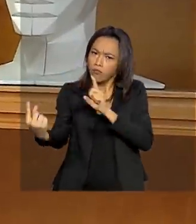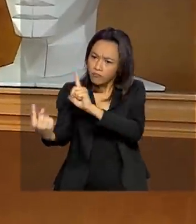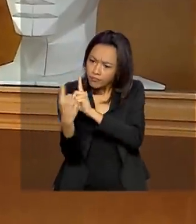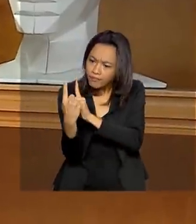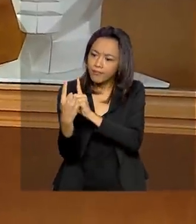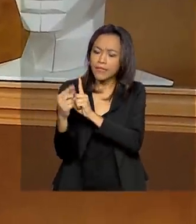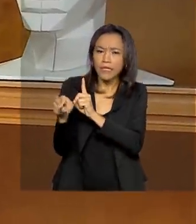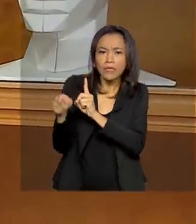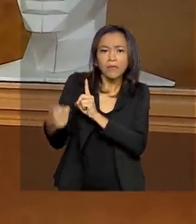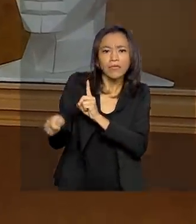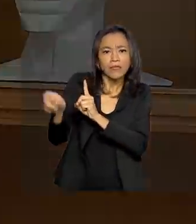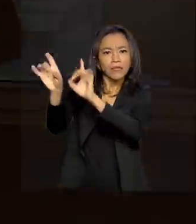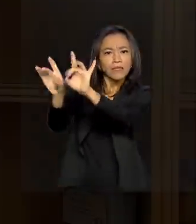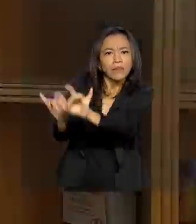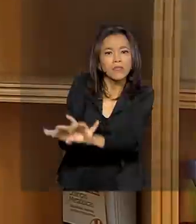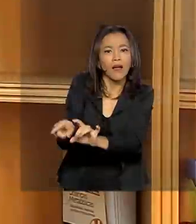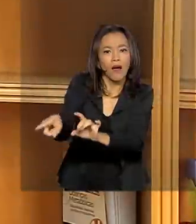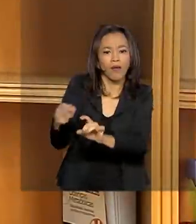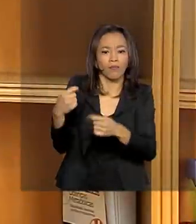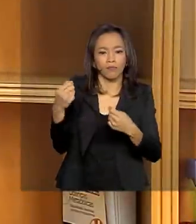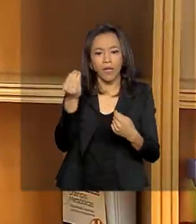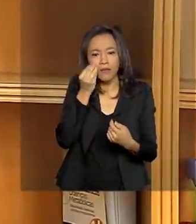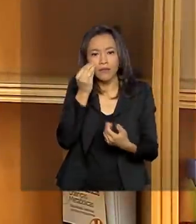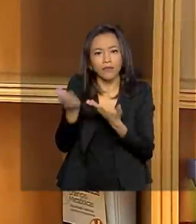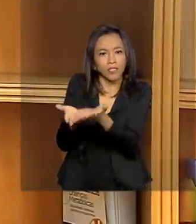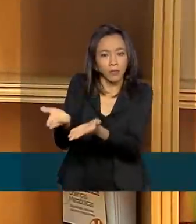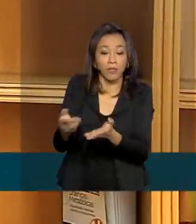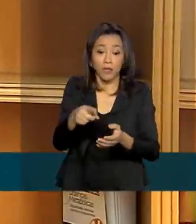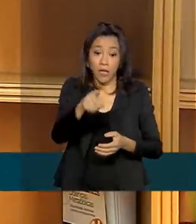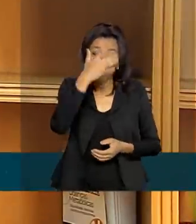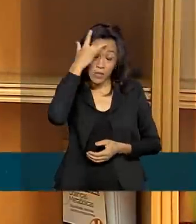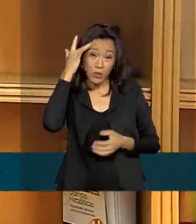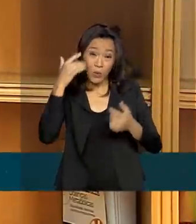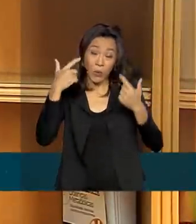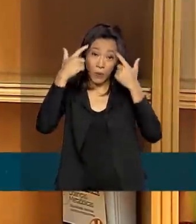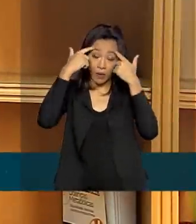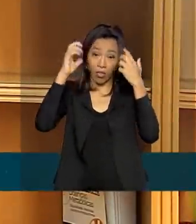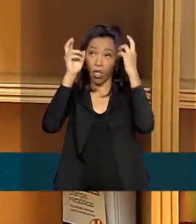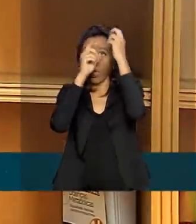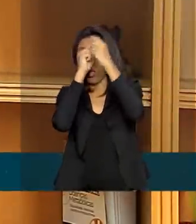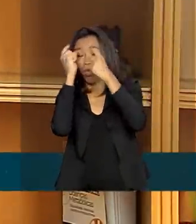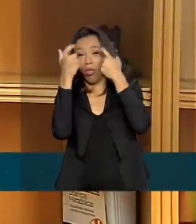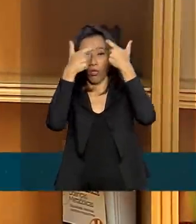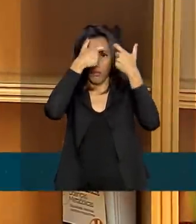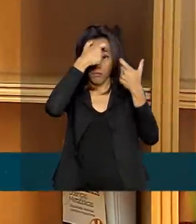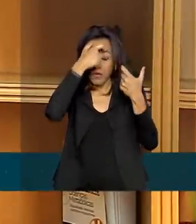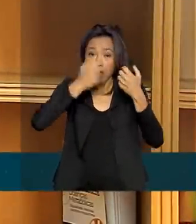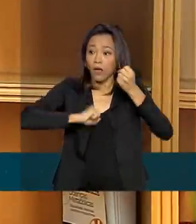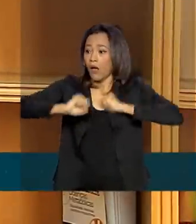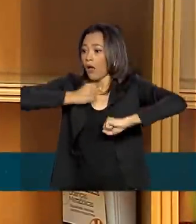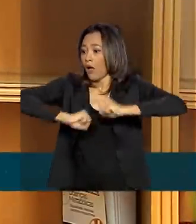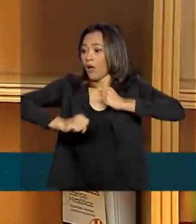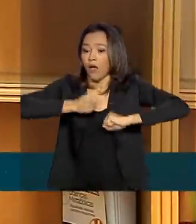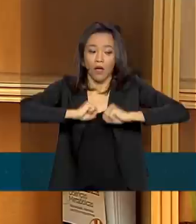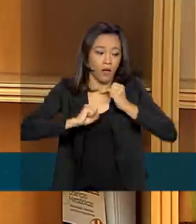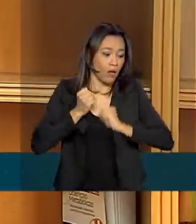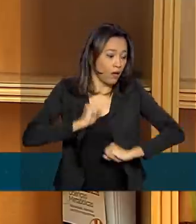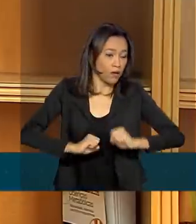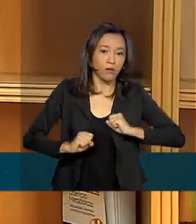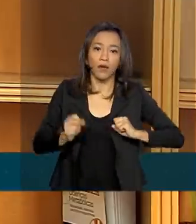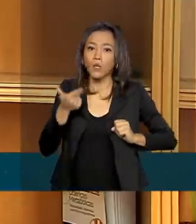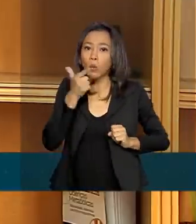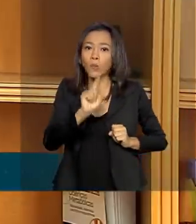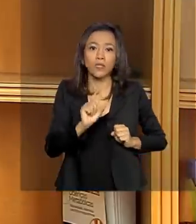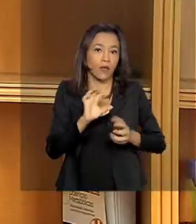em condições especiais. Às vezes uma pessoa psicótica, uma pessoa delirante, uma pessoa muito ansiosa, elas não se